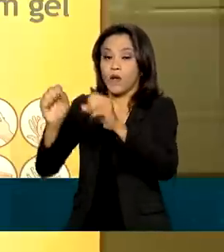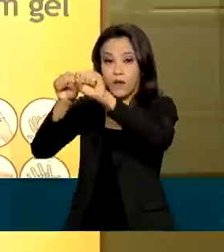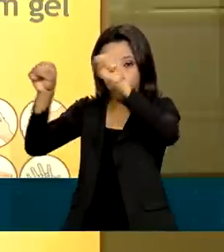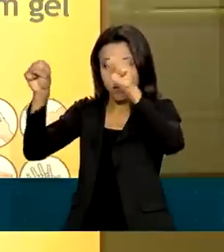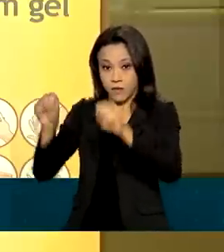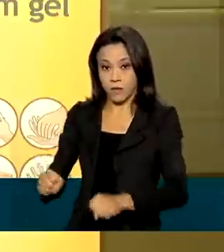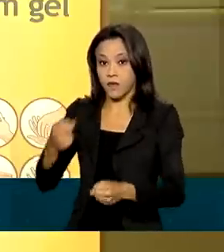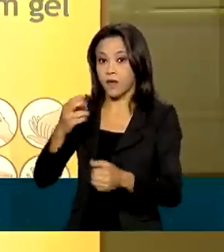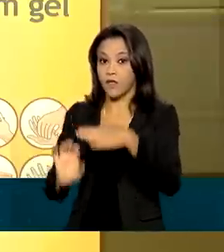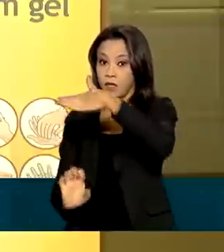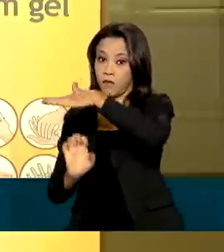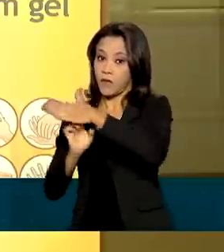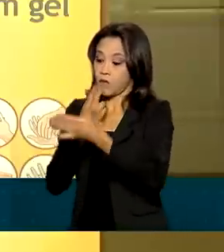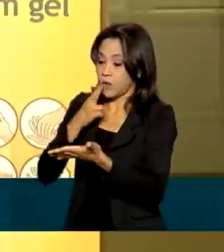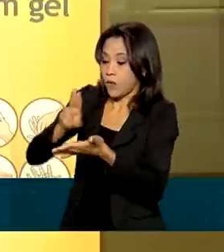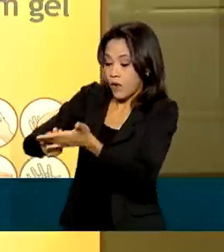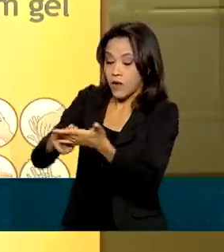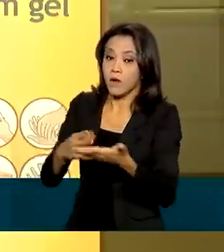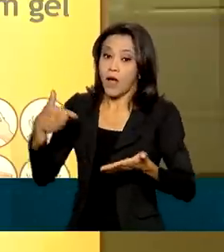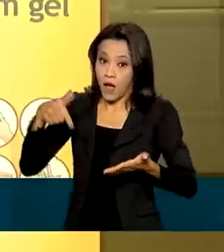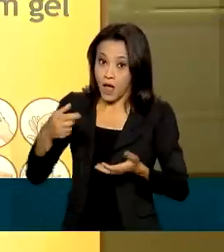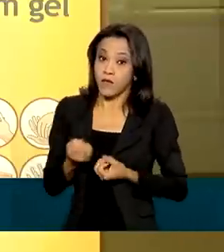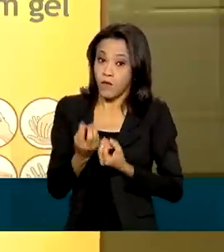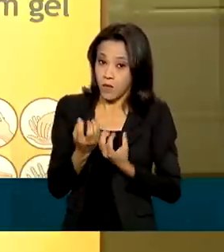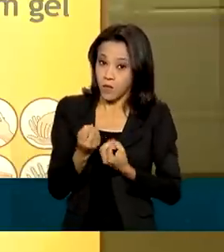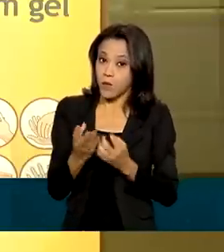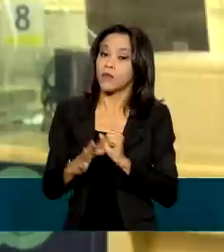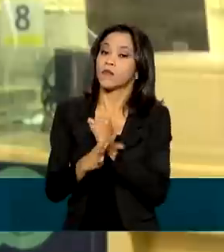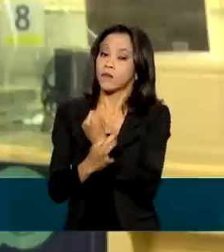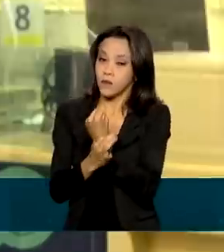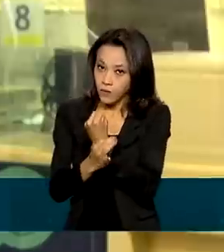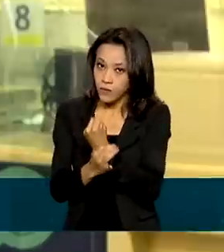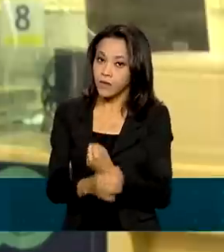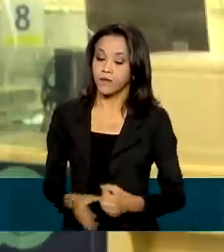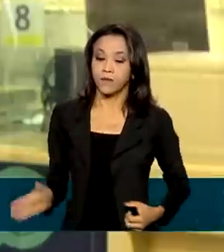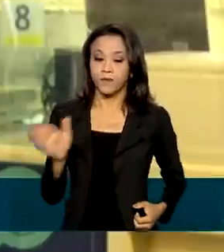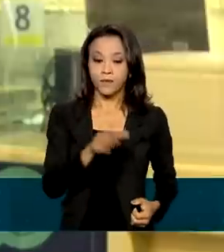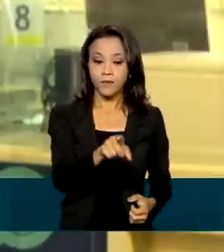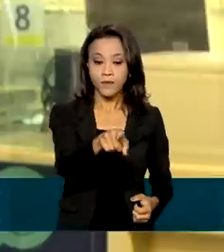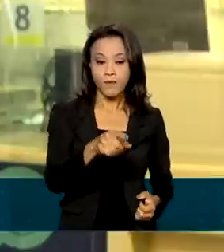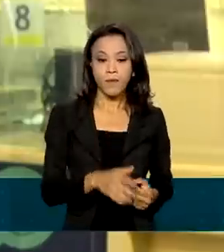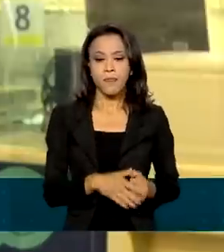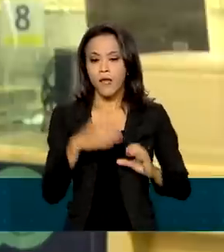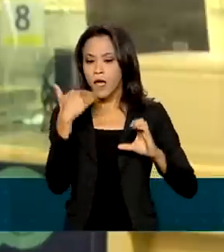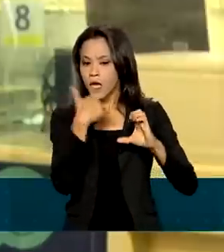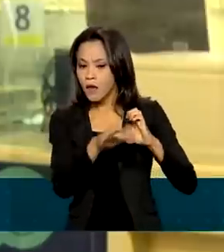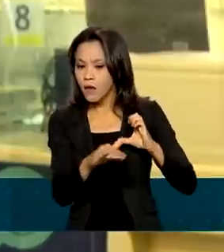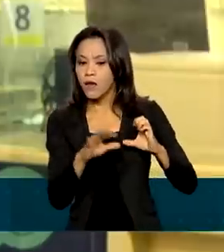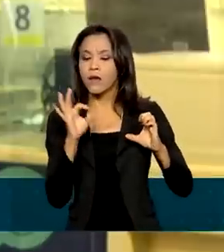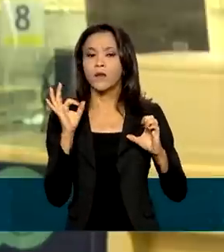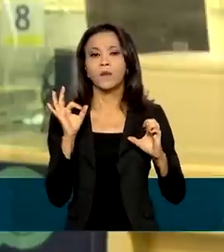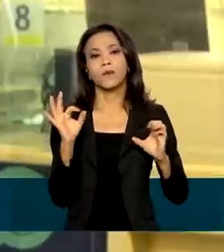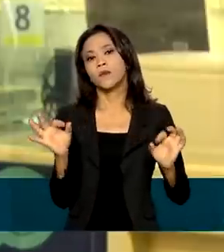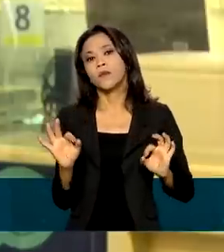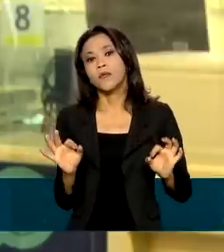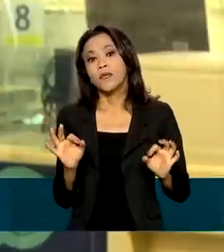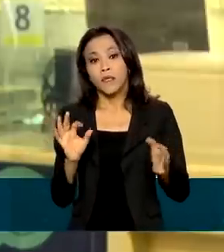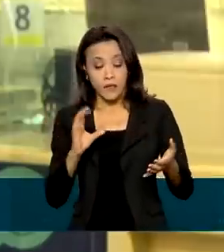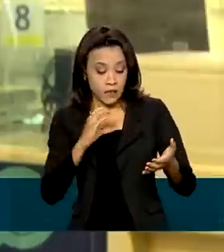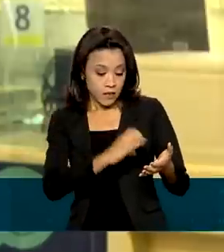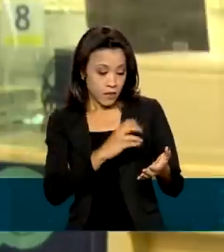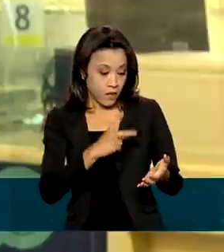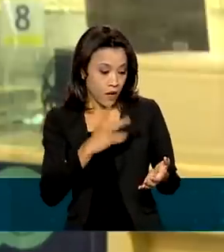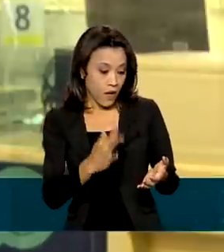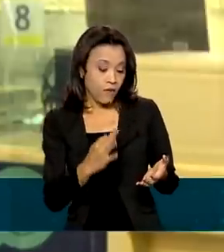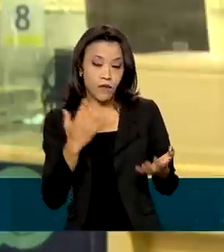A empresa garante que as informações estarão seguras. Não existe em meio físico nenhum registro do CPF